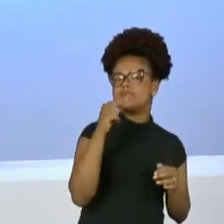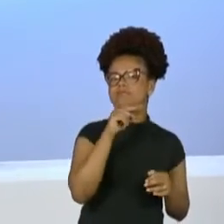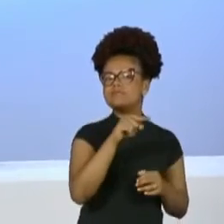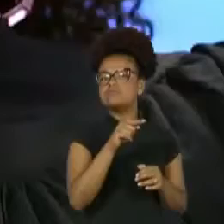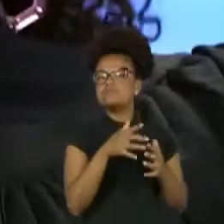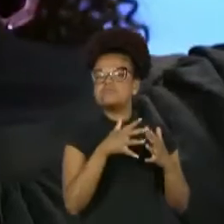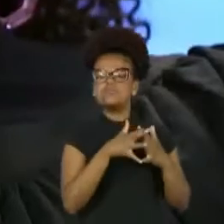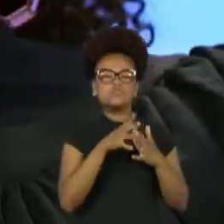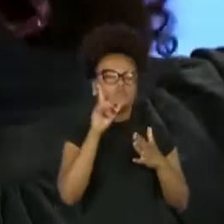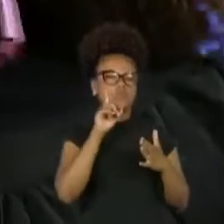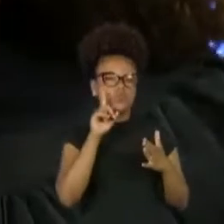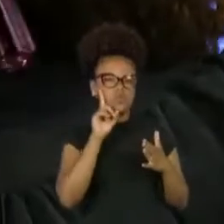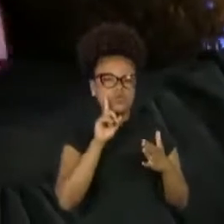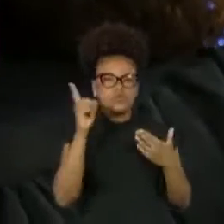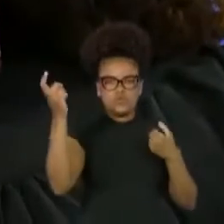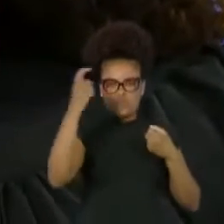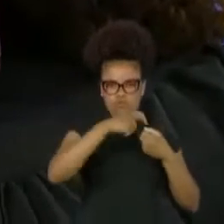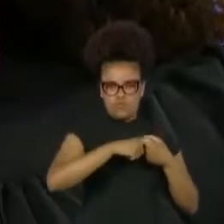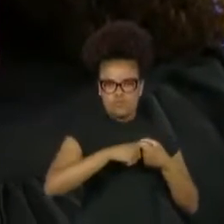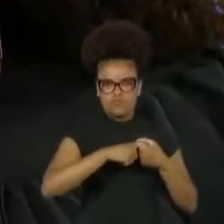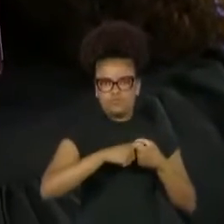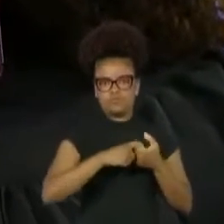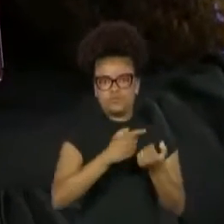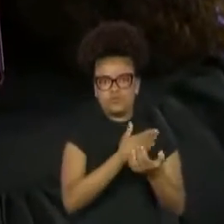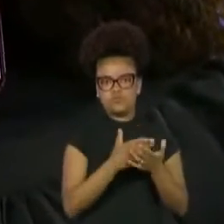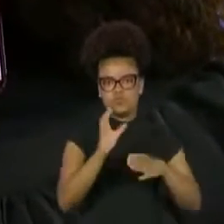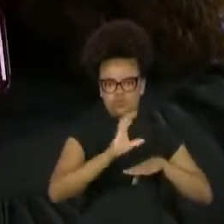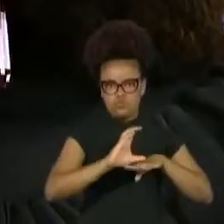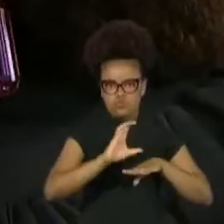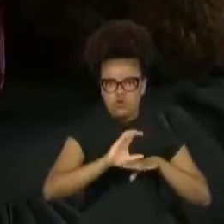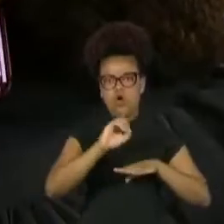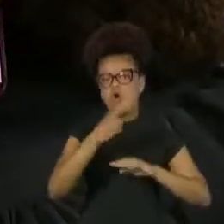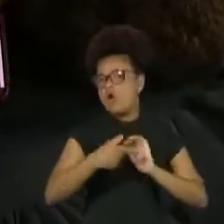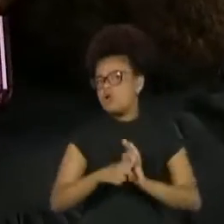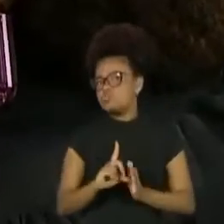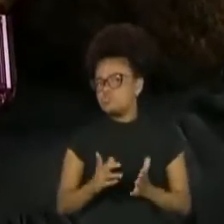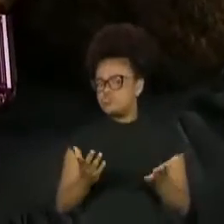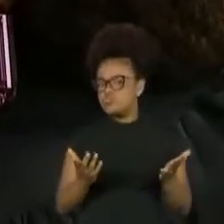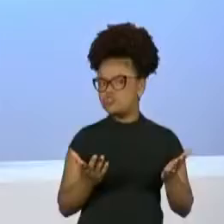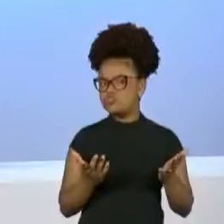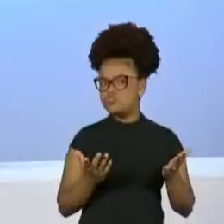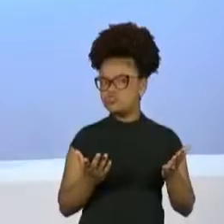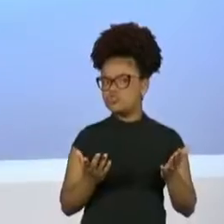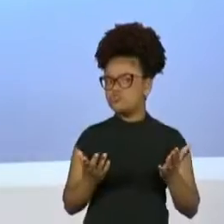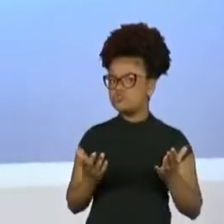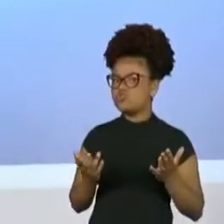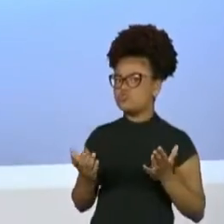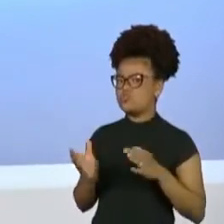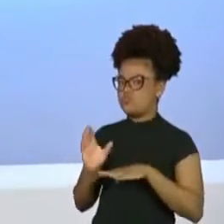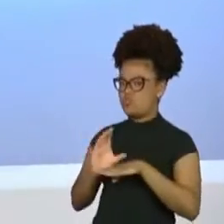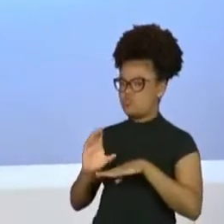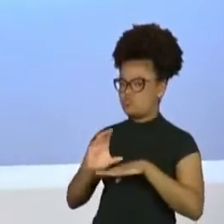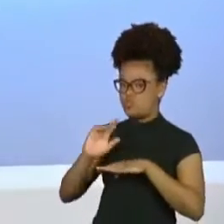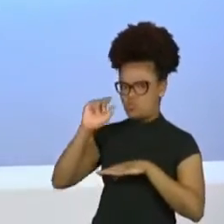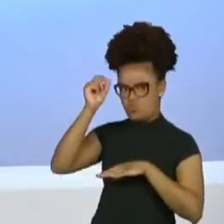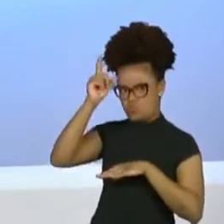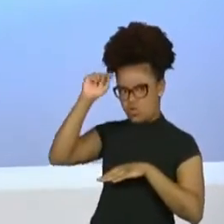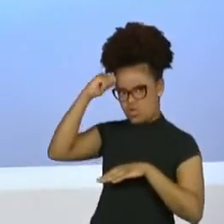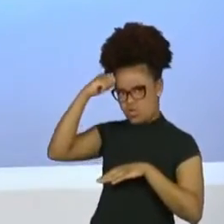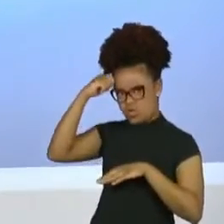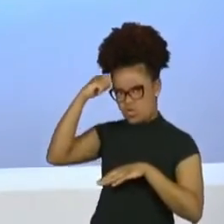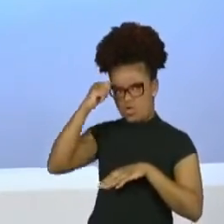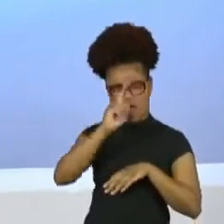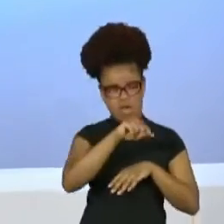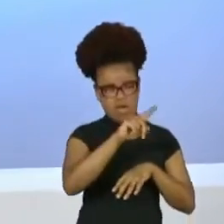O curso que eu fiz com a Lélia... Foi antes ou depois? Com a Lélia? É. Foi depois. Você acha que você buscou o